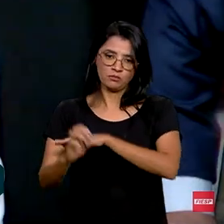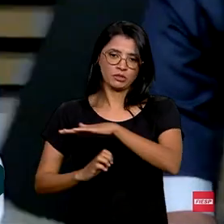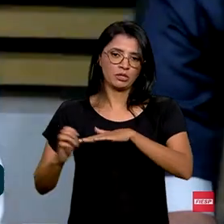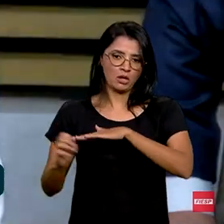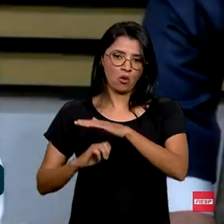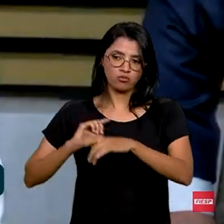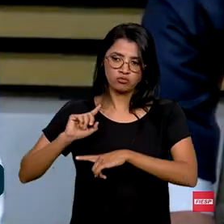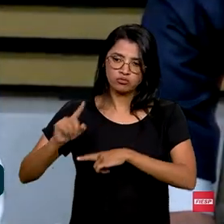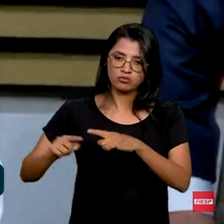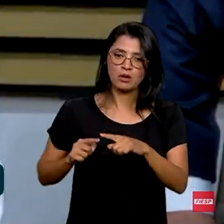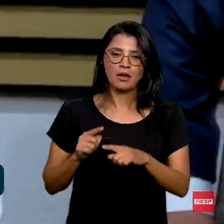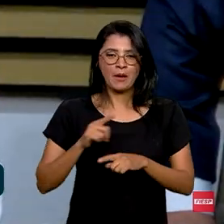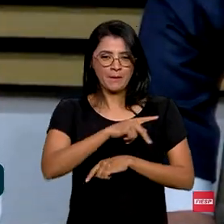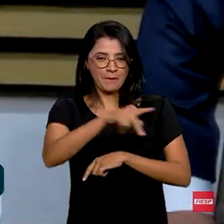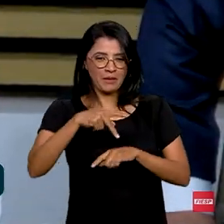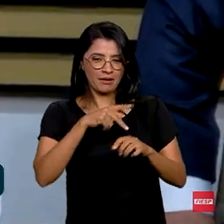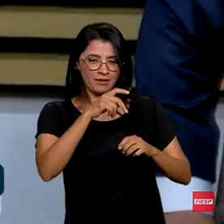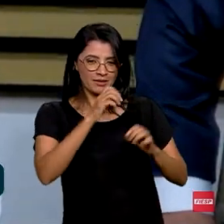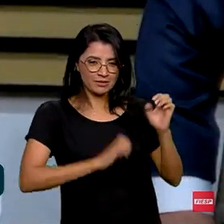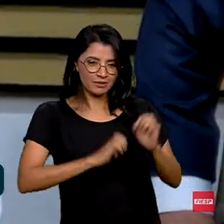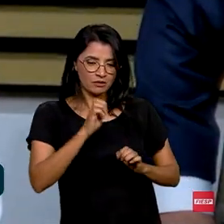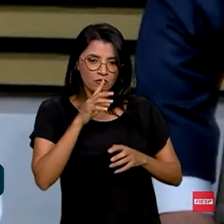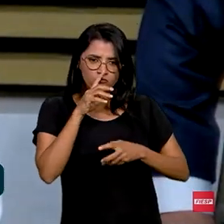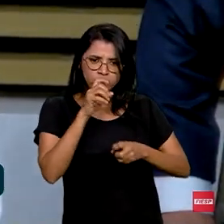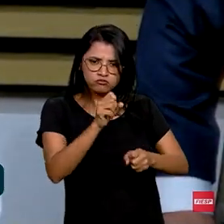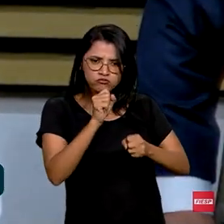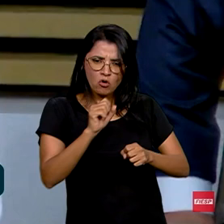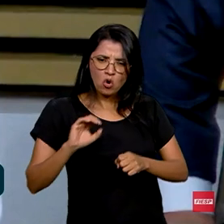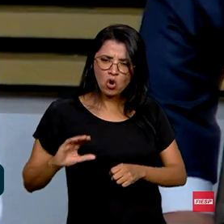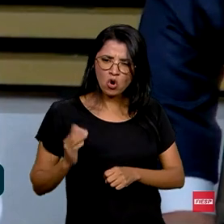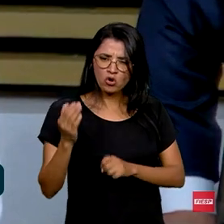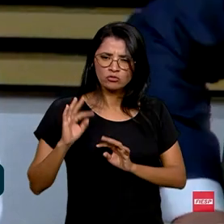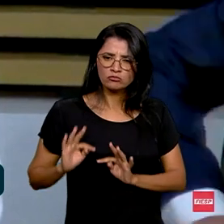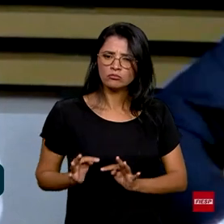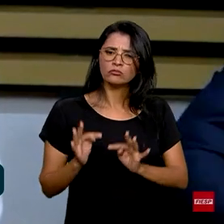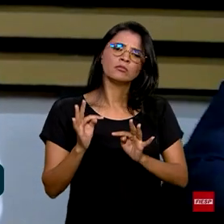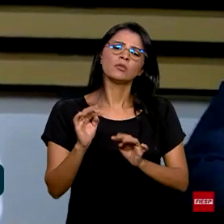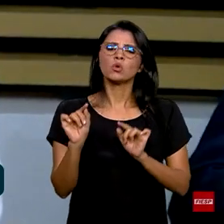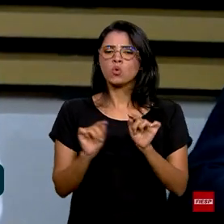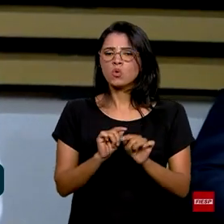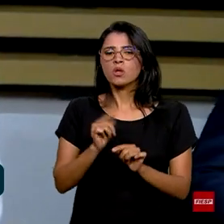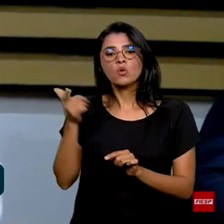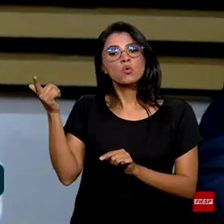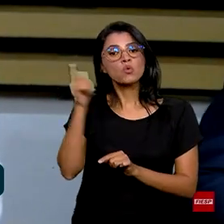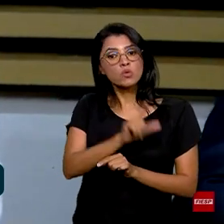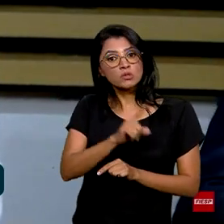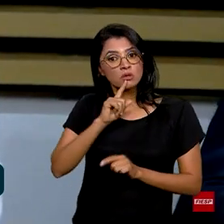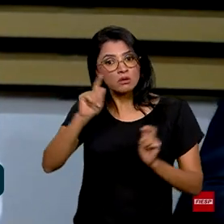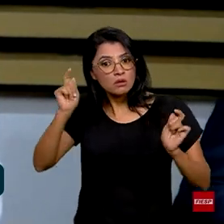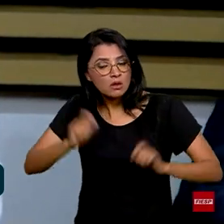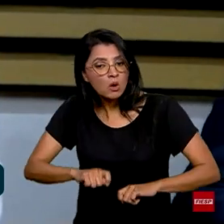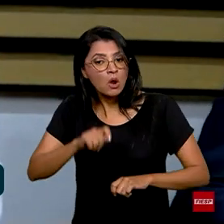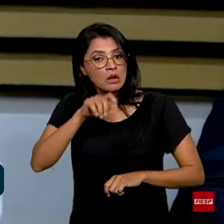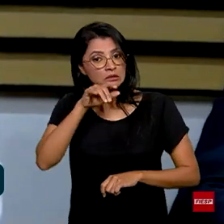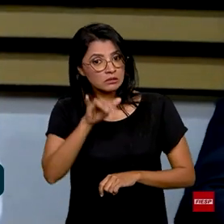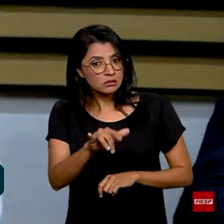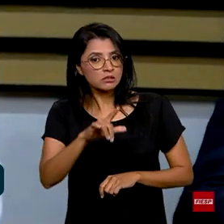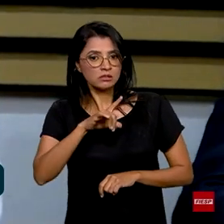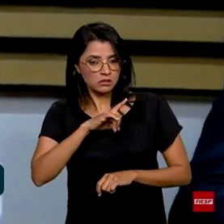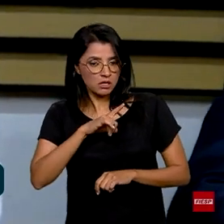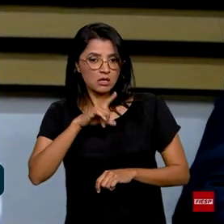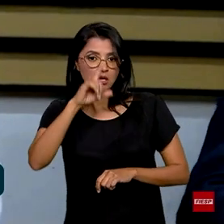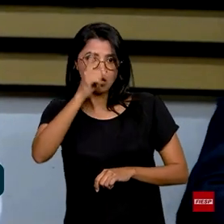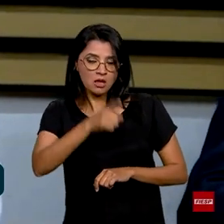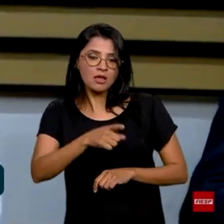Países industrializados e com forte produção científica e tecnológica só alcançarão essa condição mediante o